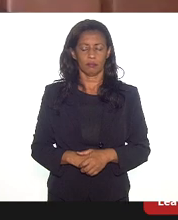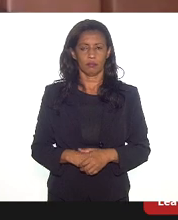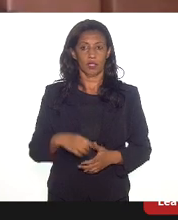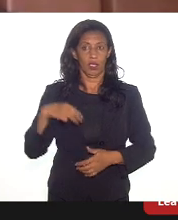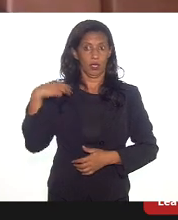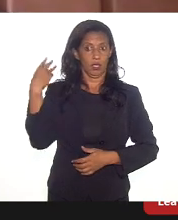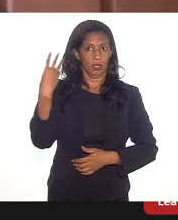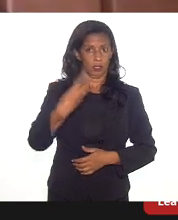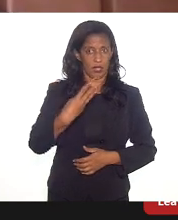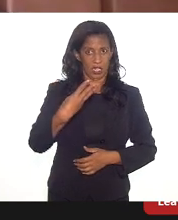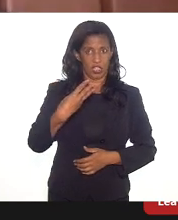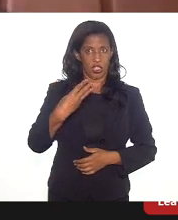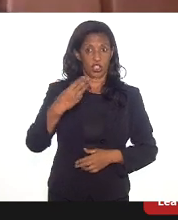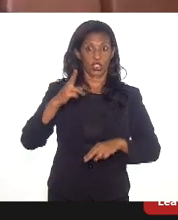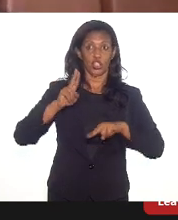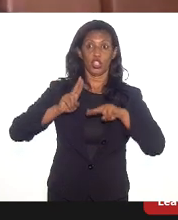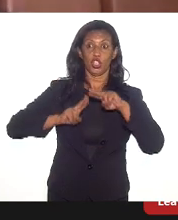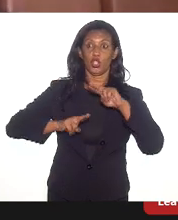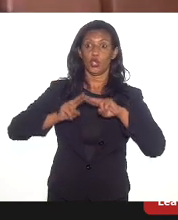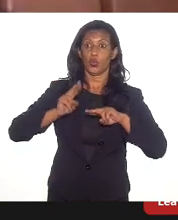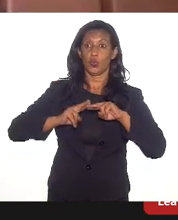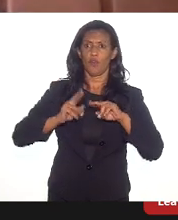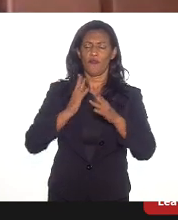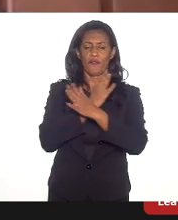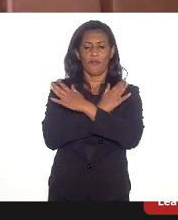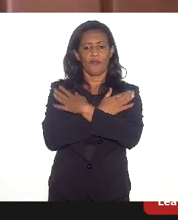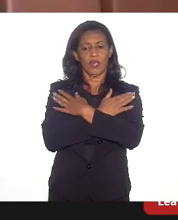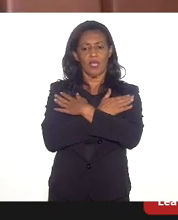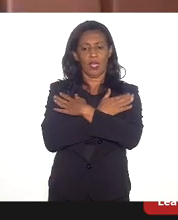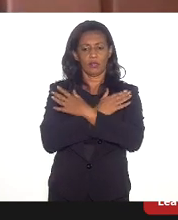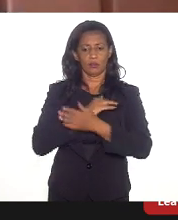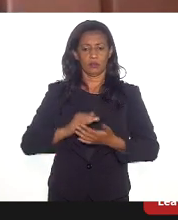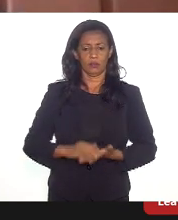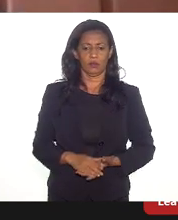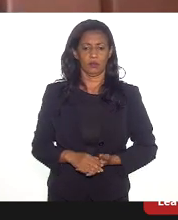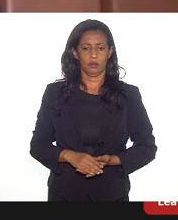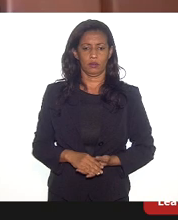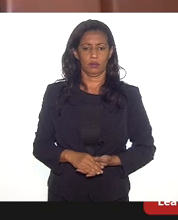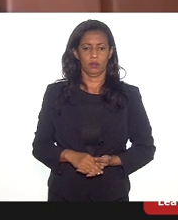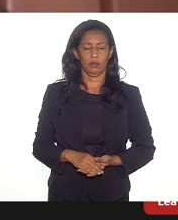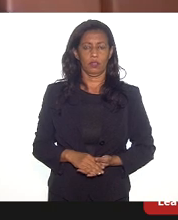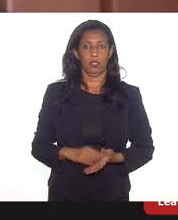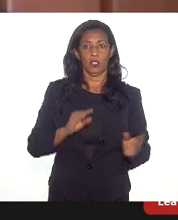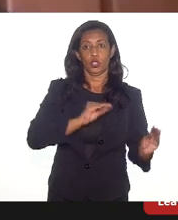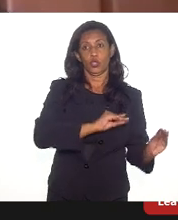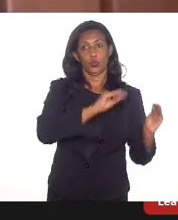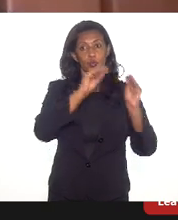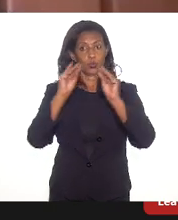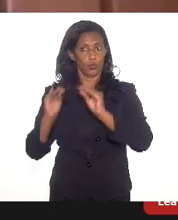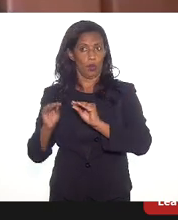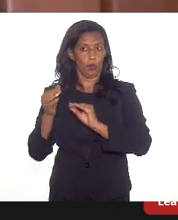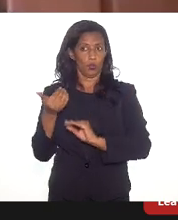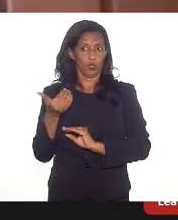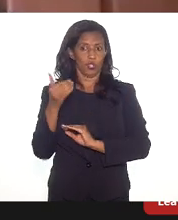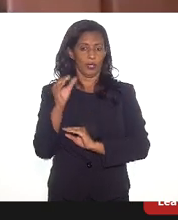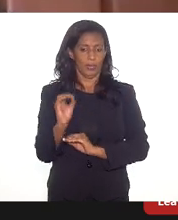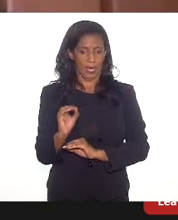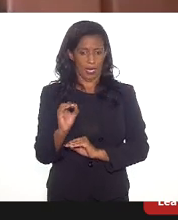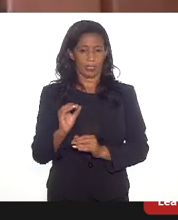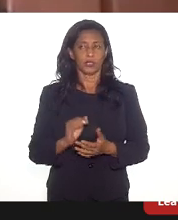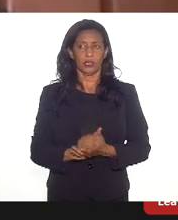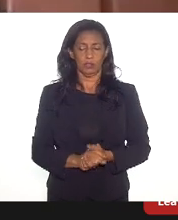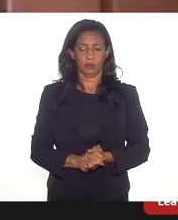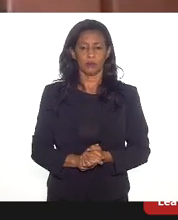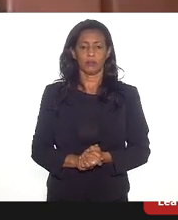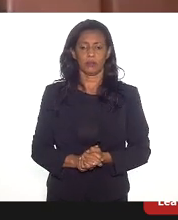3 de junho é feriado. Então, teremos a nossa audiência no dia 10. Vejo que está aqui também